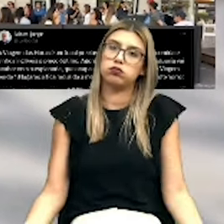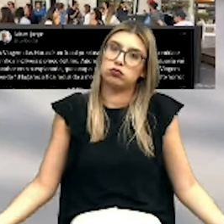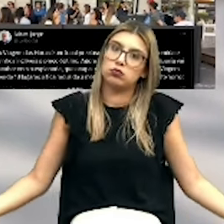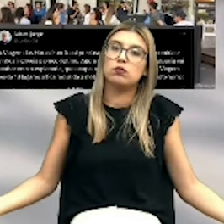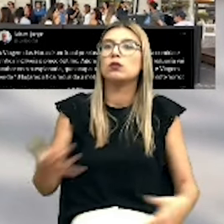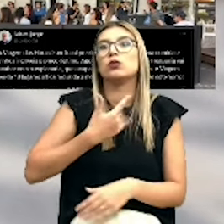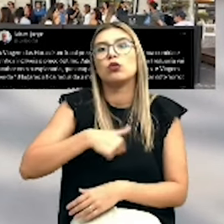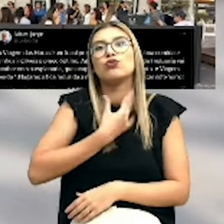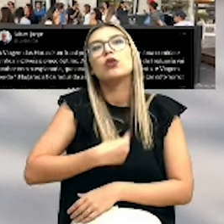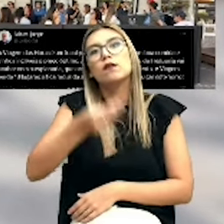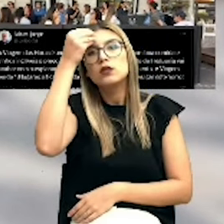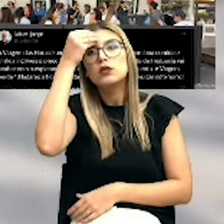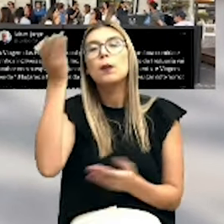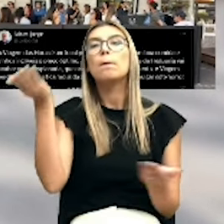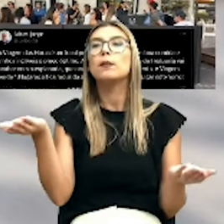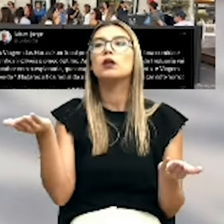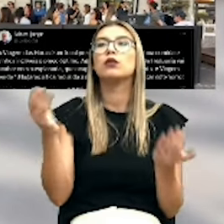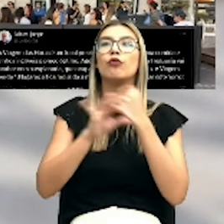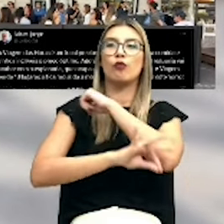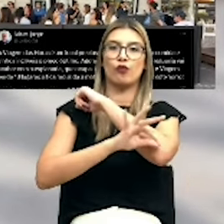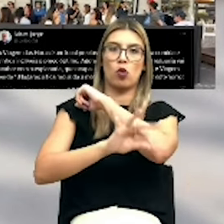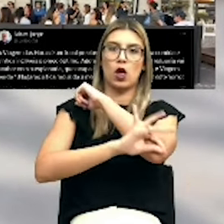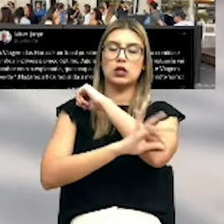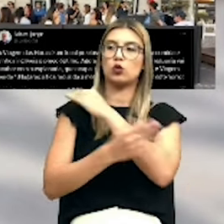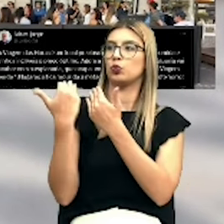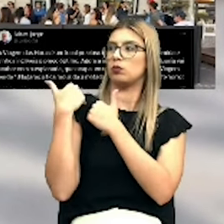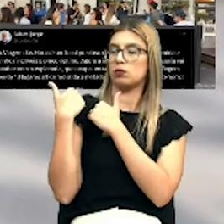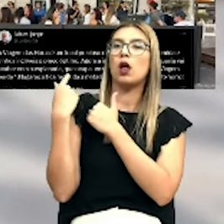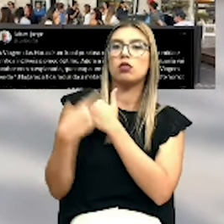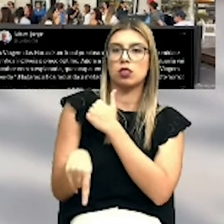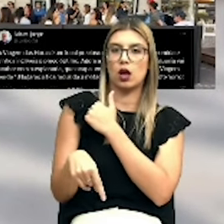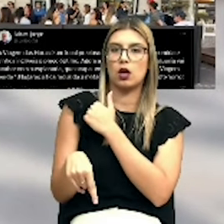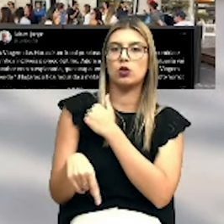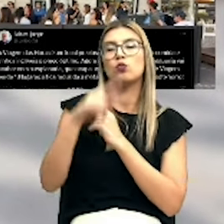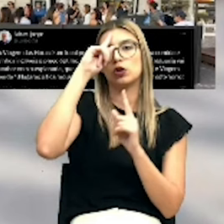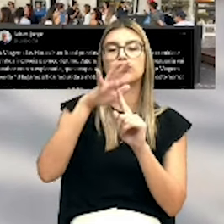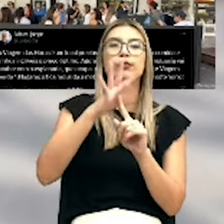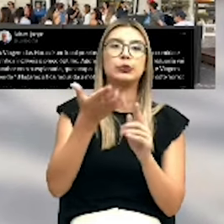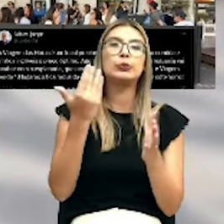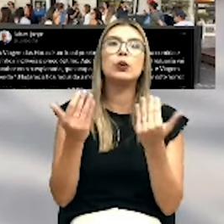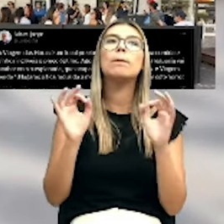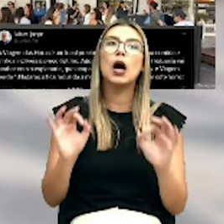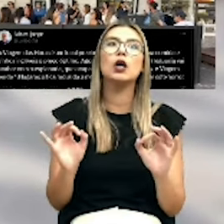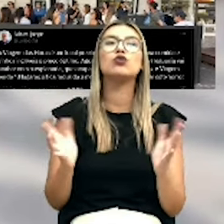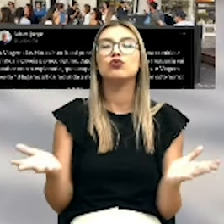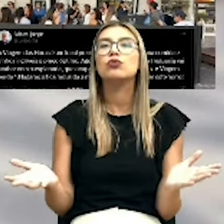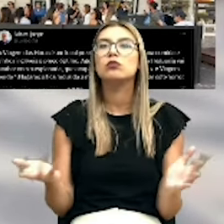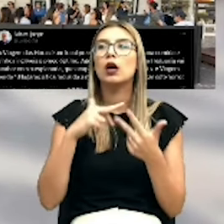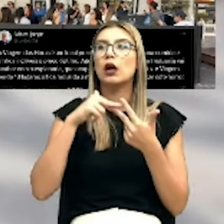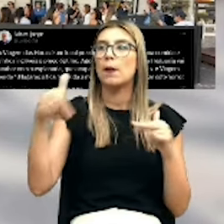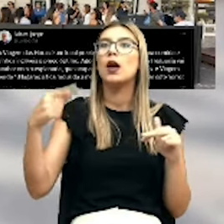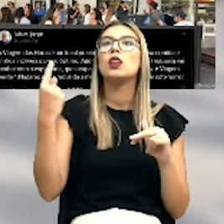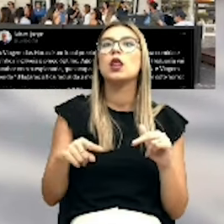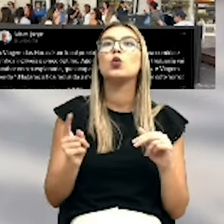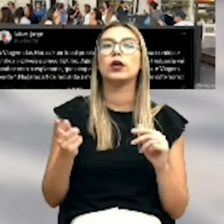saber que, apesar da Junta de Freguesia ter a responsabilidade de licenciar os lugares desplanados na via pública, a Câmara tem a